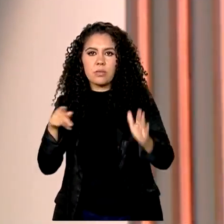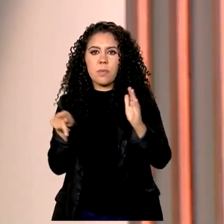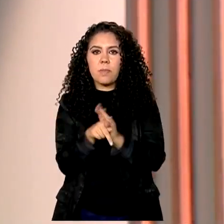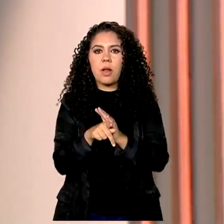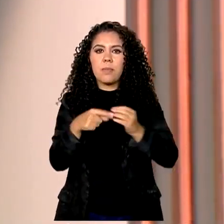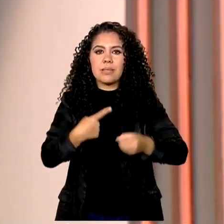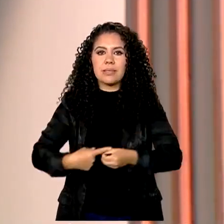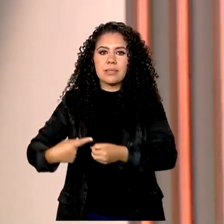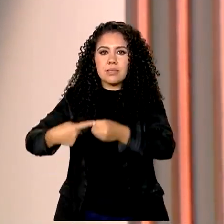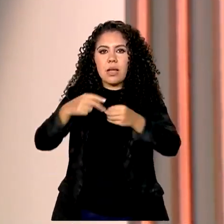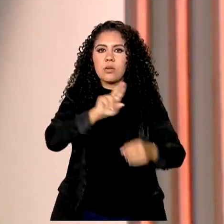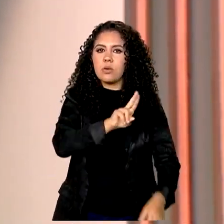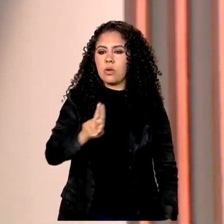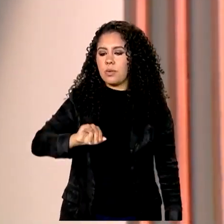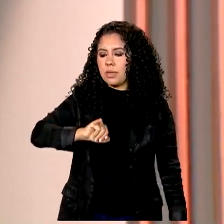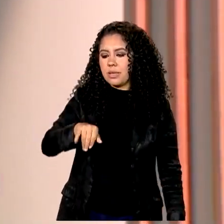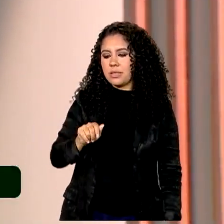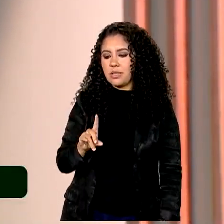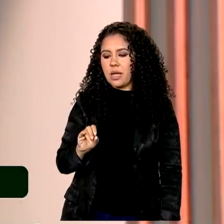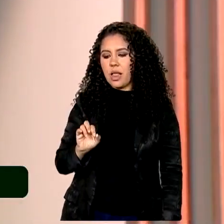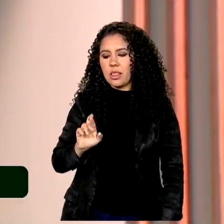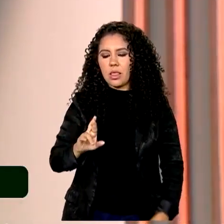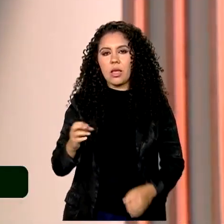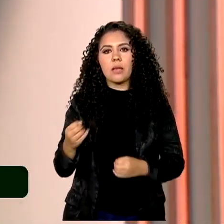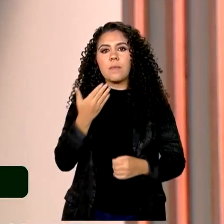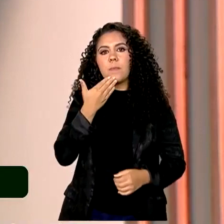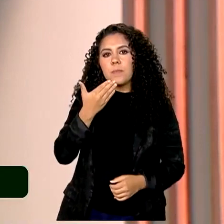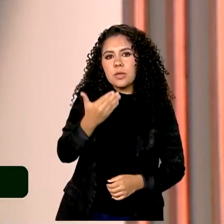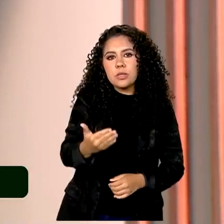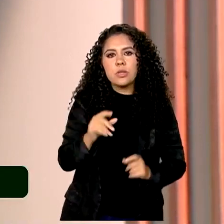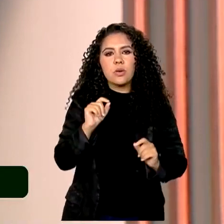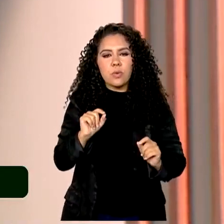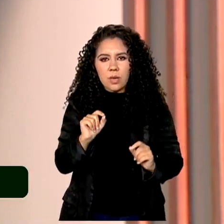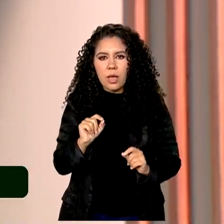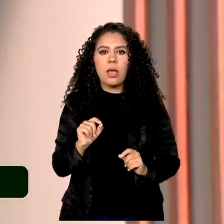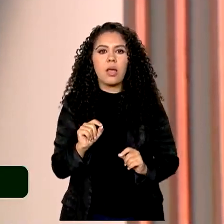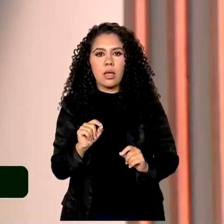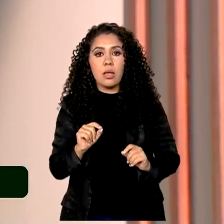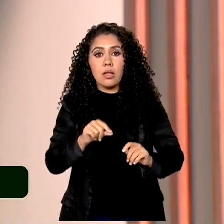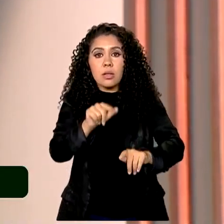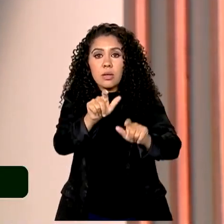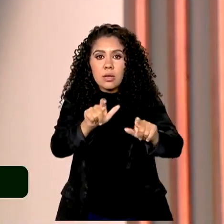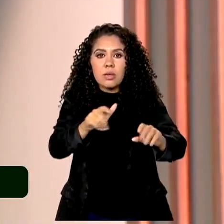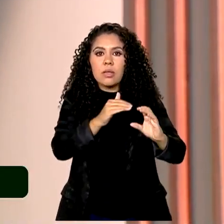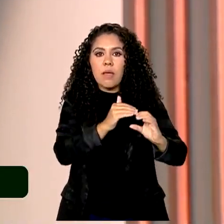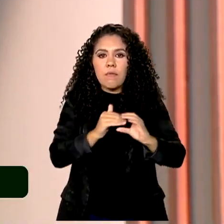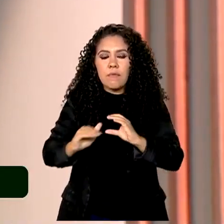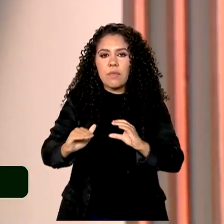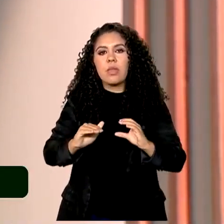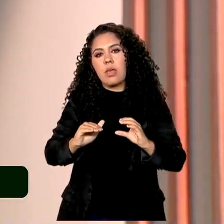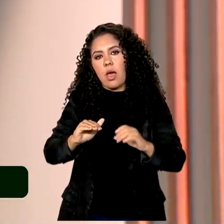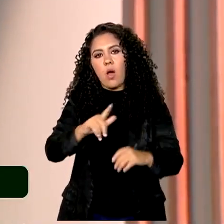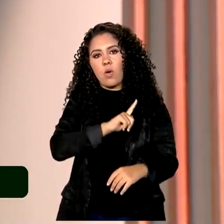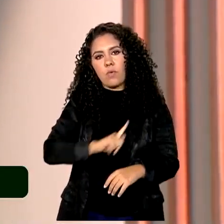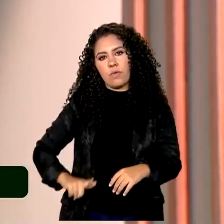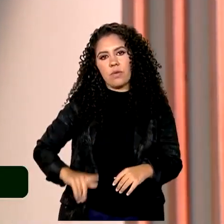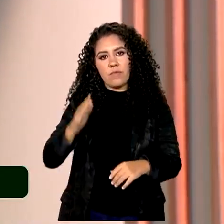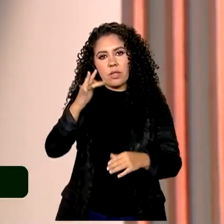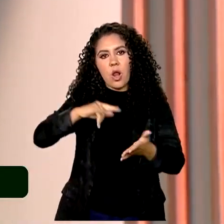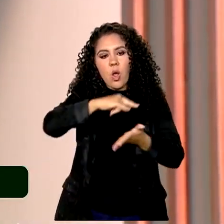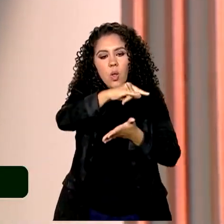pedido para os prefeitos de cidades em estado de calamidade ou emergência para que enviem as solicitações ao governo federal.